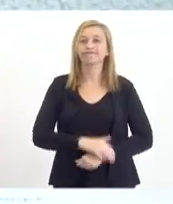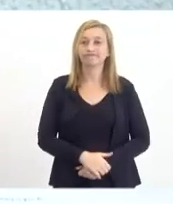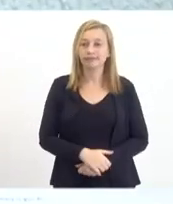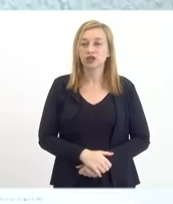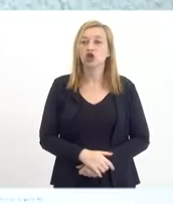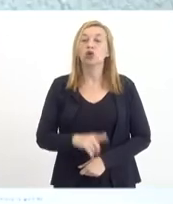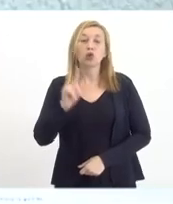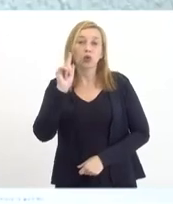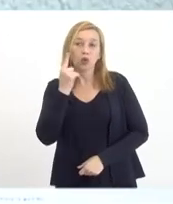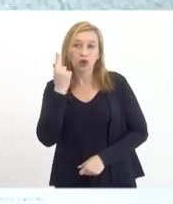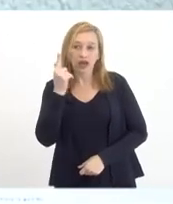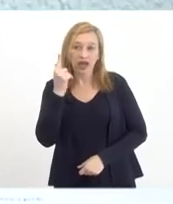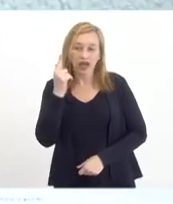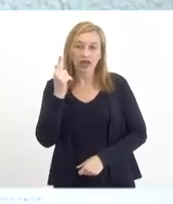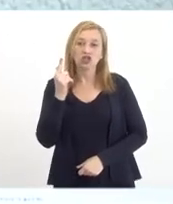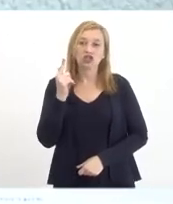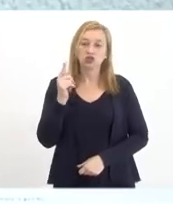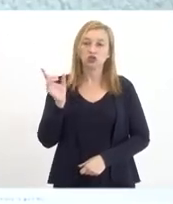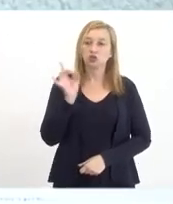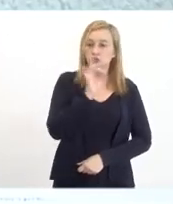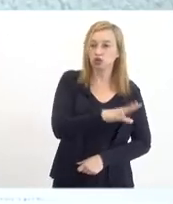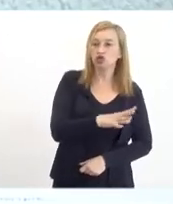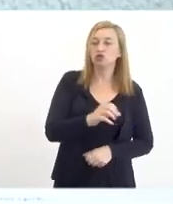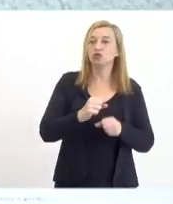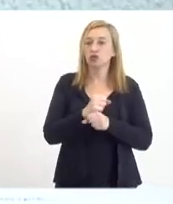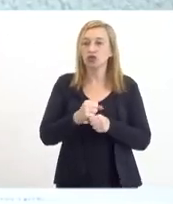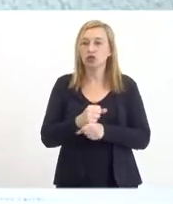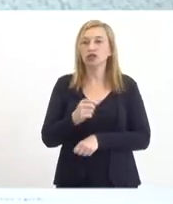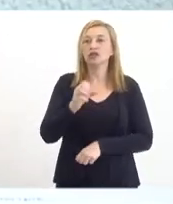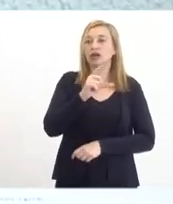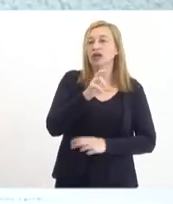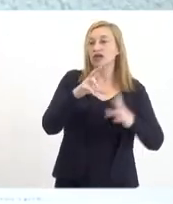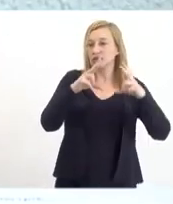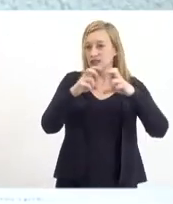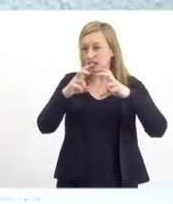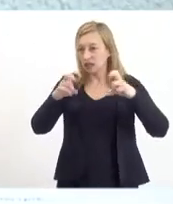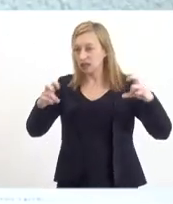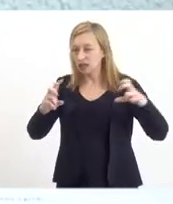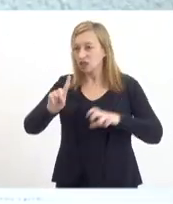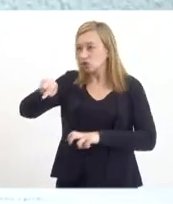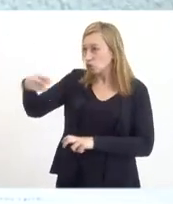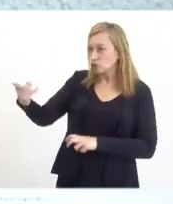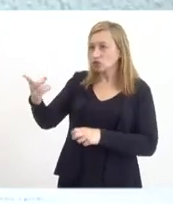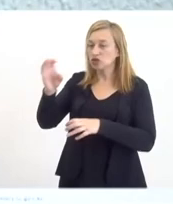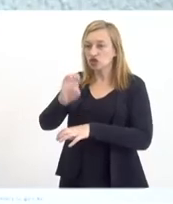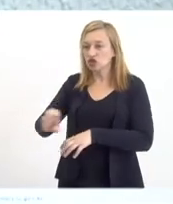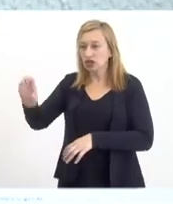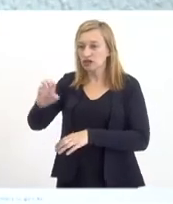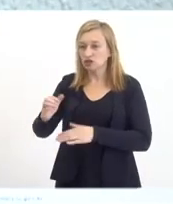Goiás nos passou no último ano, Santa Catarina na nossa frente, vários outros estados.